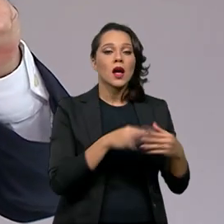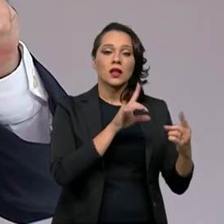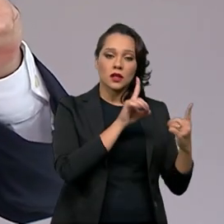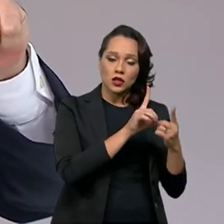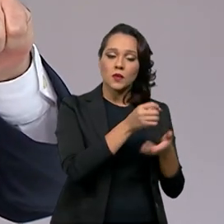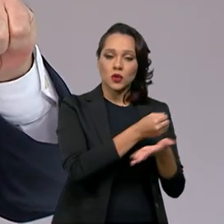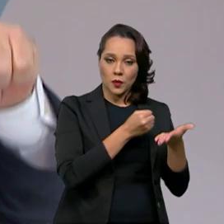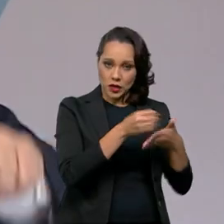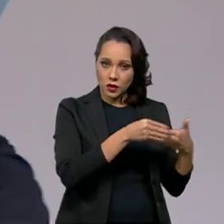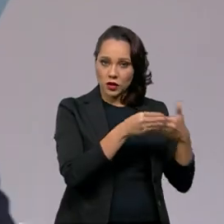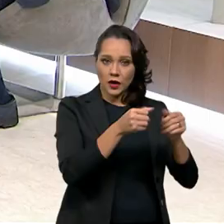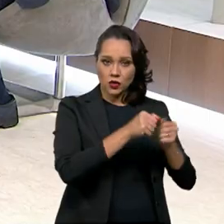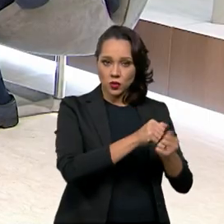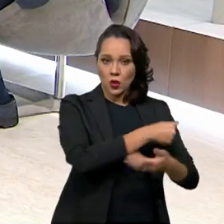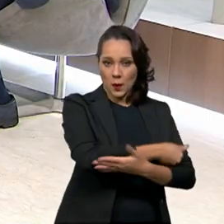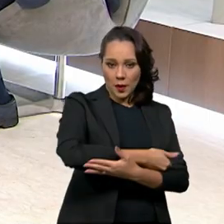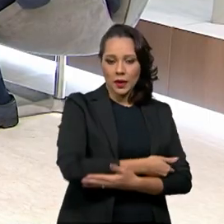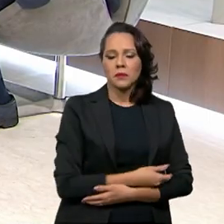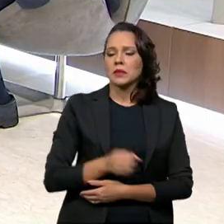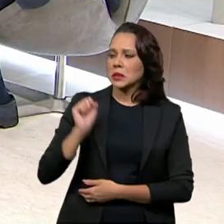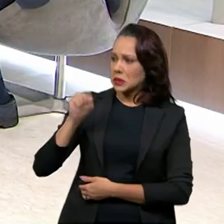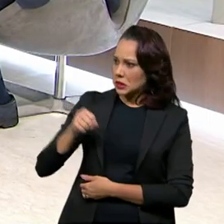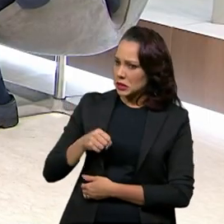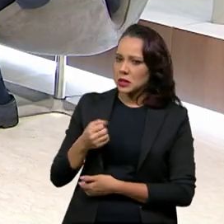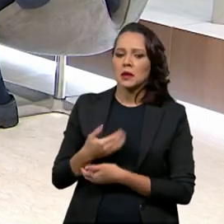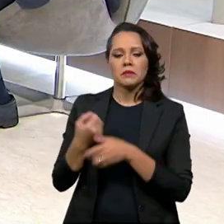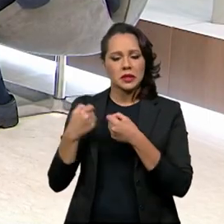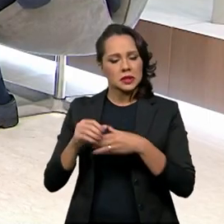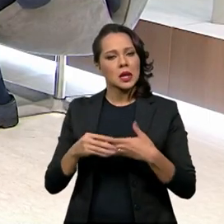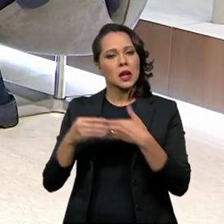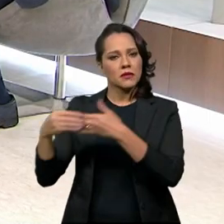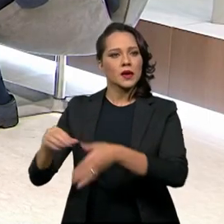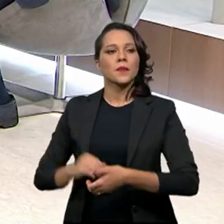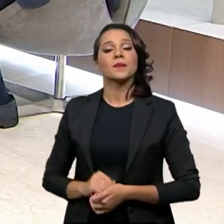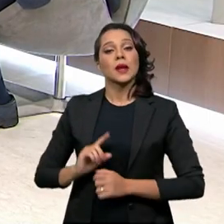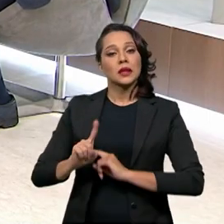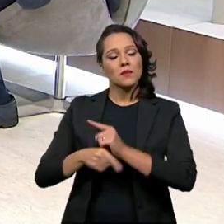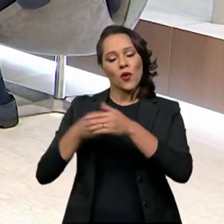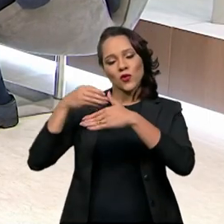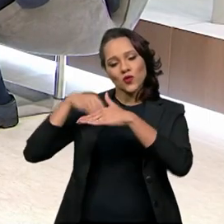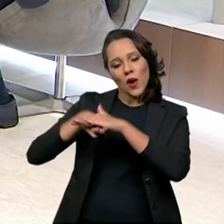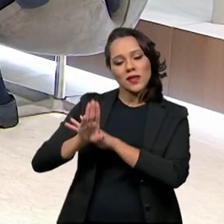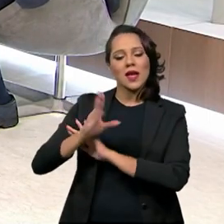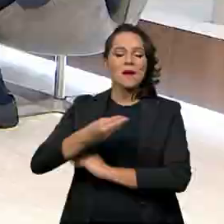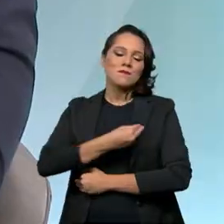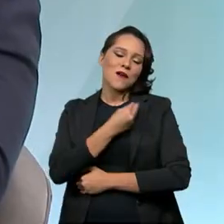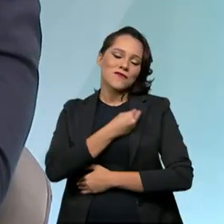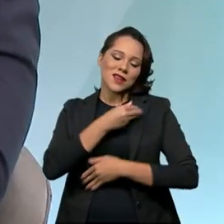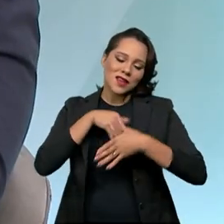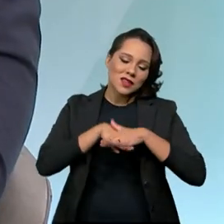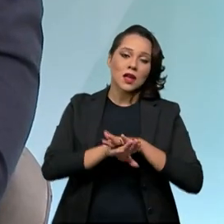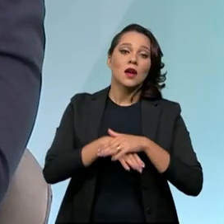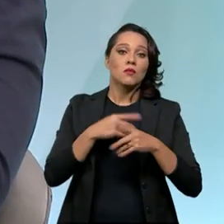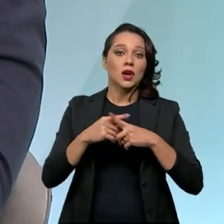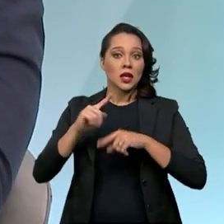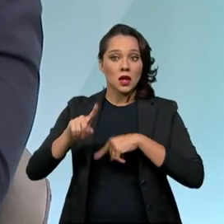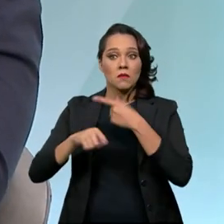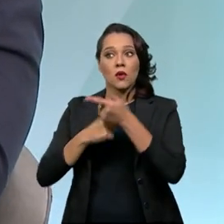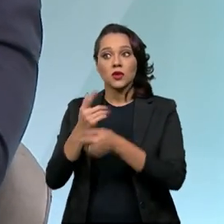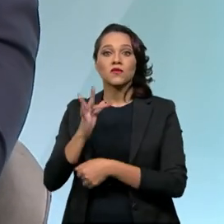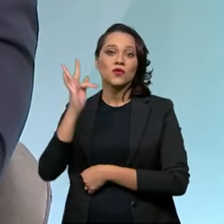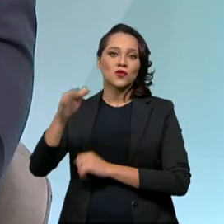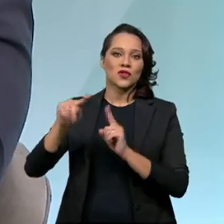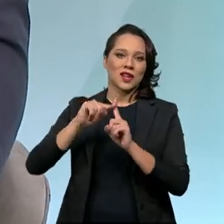primária quando ela vai com o bebê. Sim, com certeza. Cada consulta ela deve levar e depois guardar para a sua vida inteira, até porque ela vai servir para outras